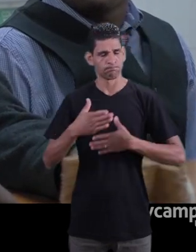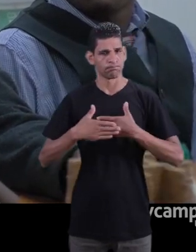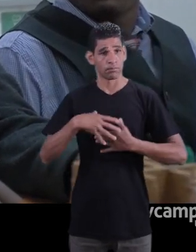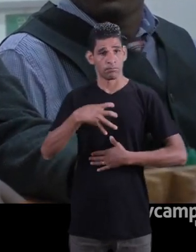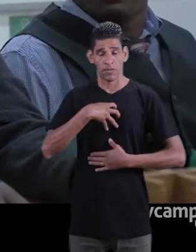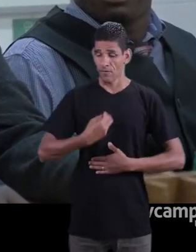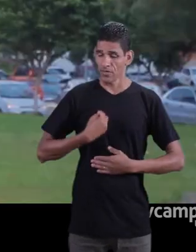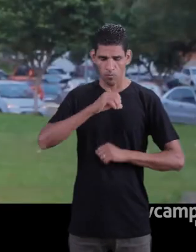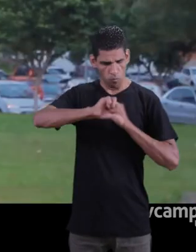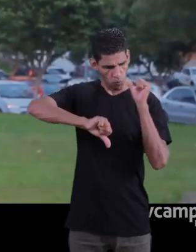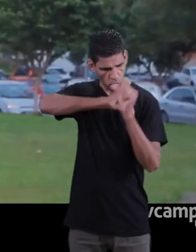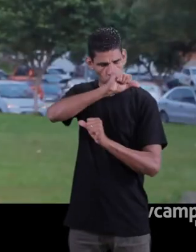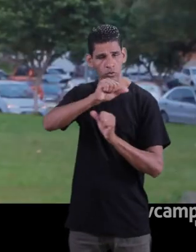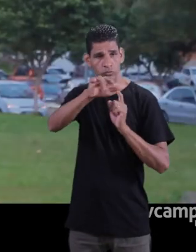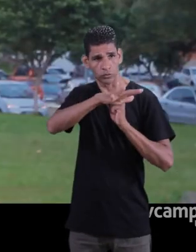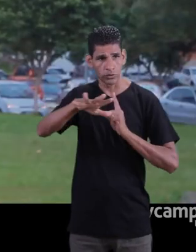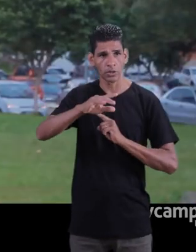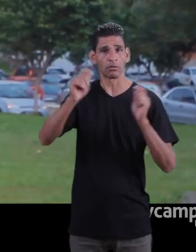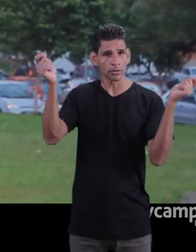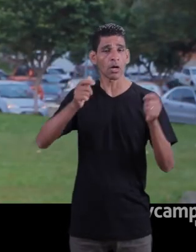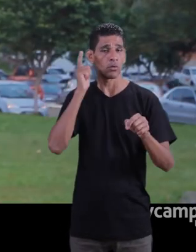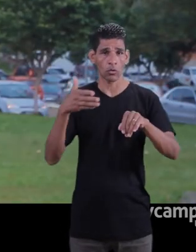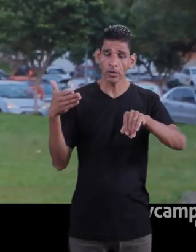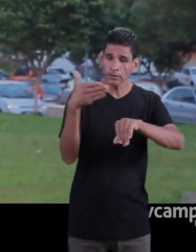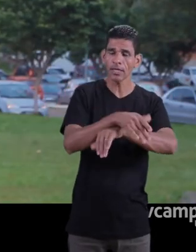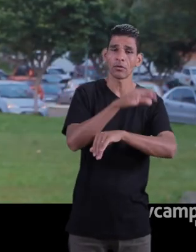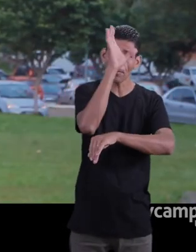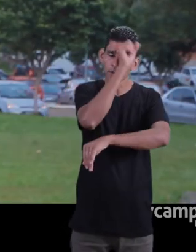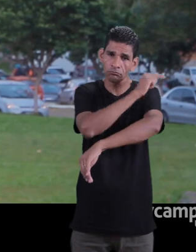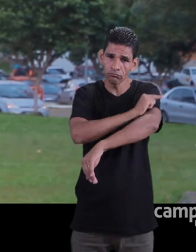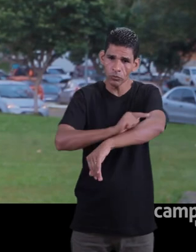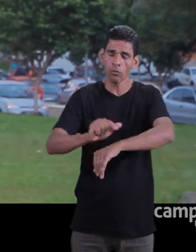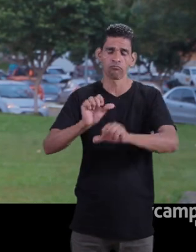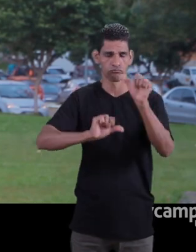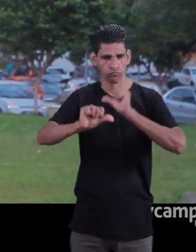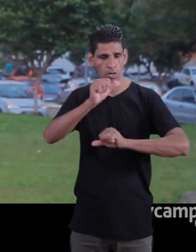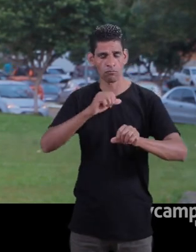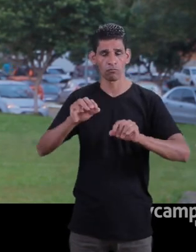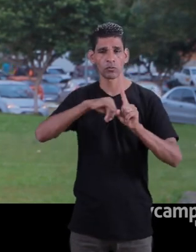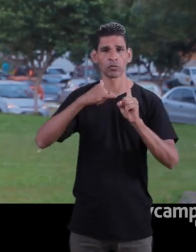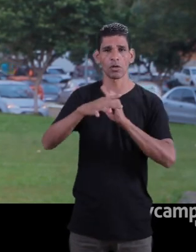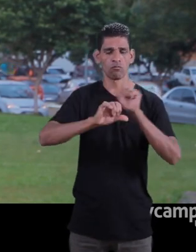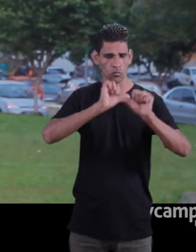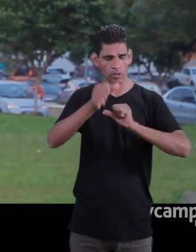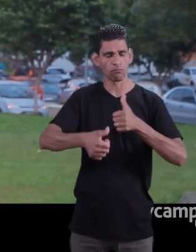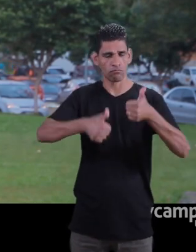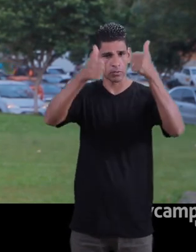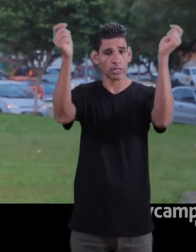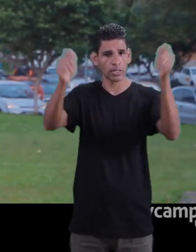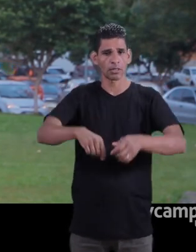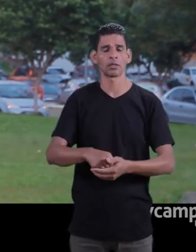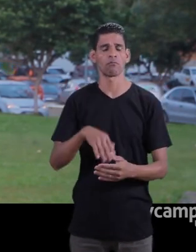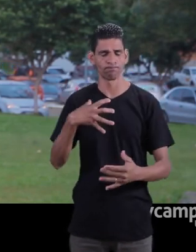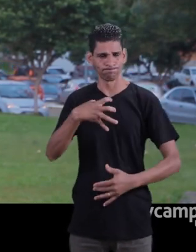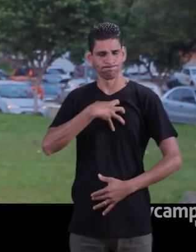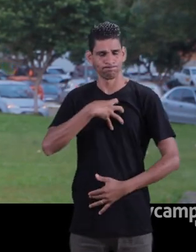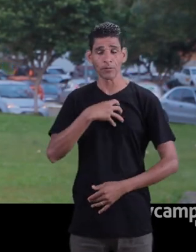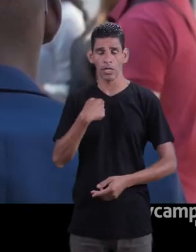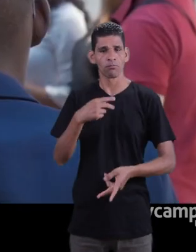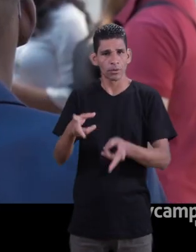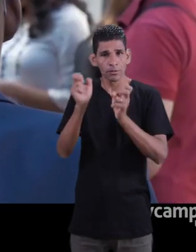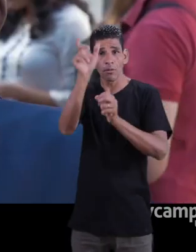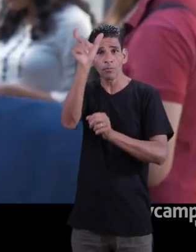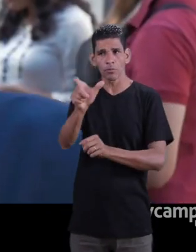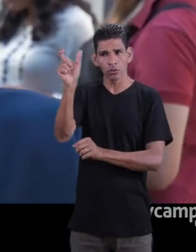universidade em transformação social e do acesso à educação como uma ferramenta de transformação social é muito concreto. Então, esse é o